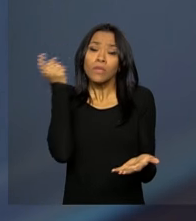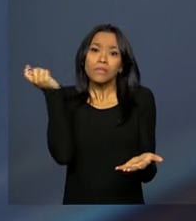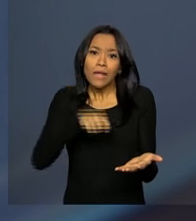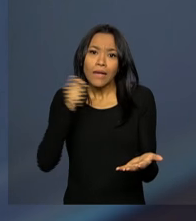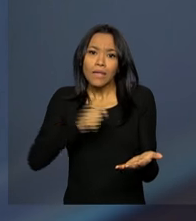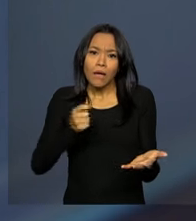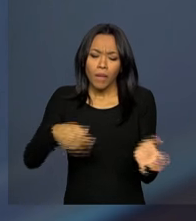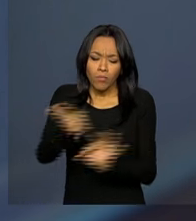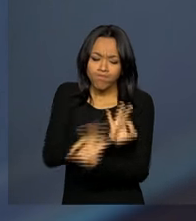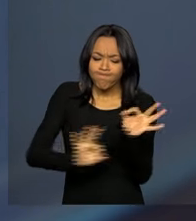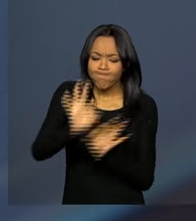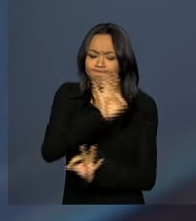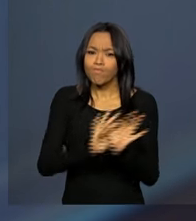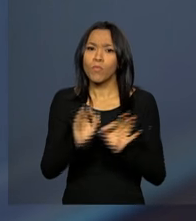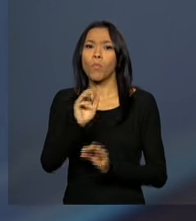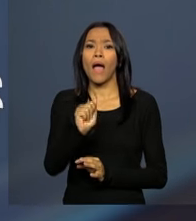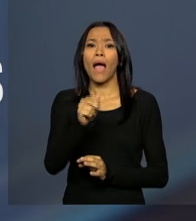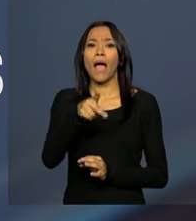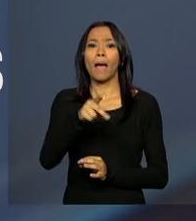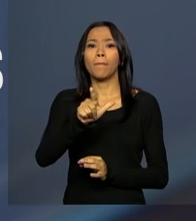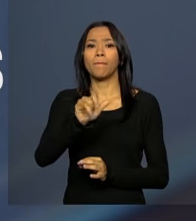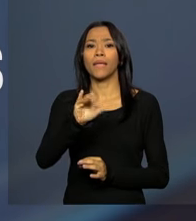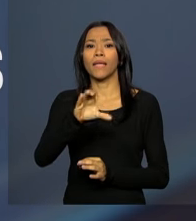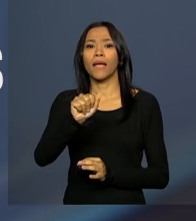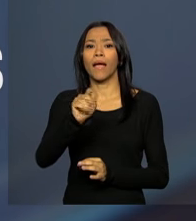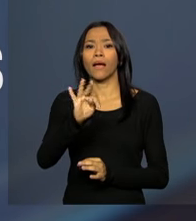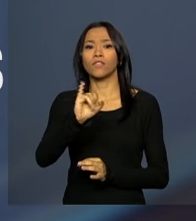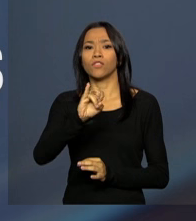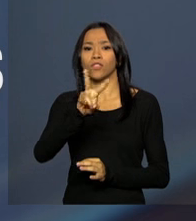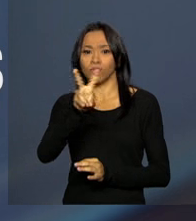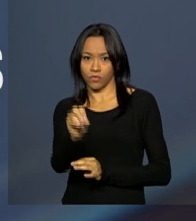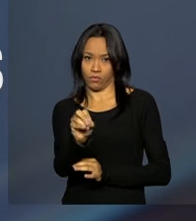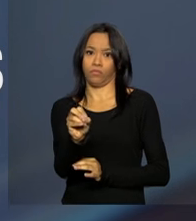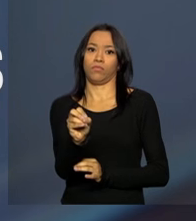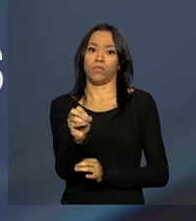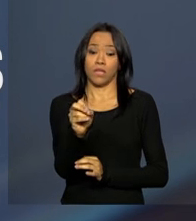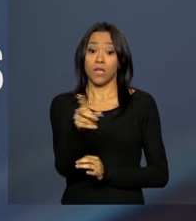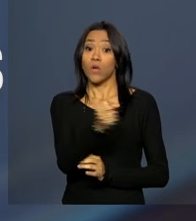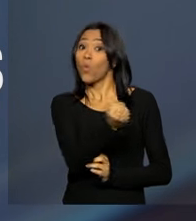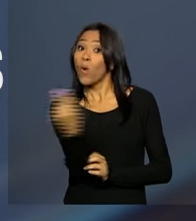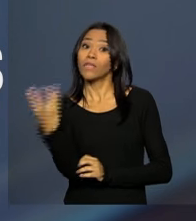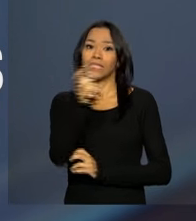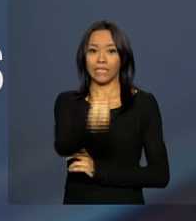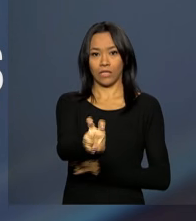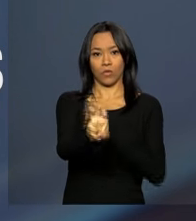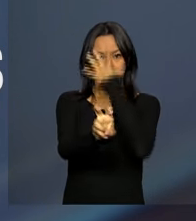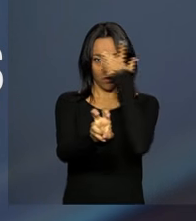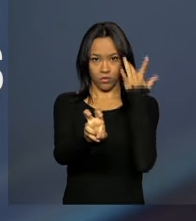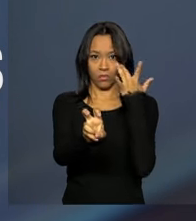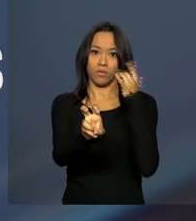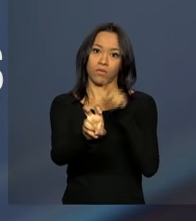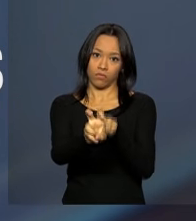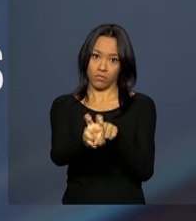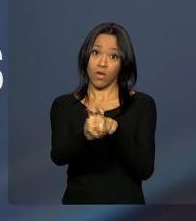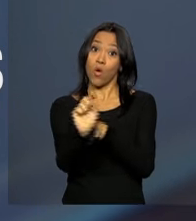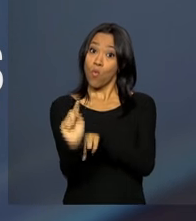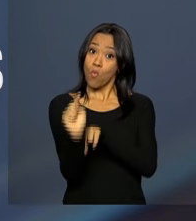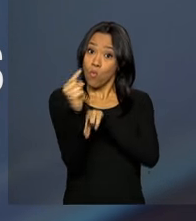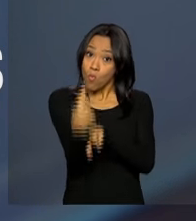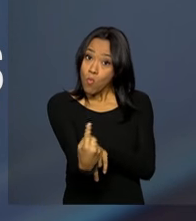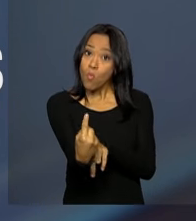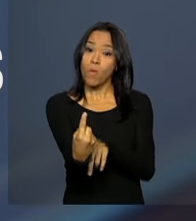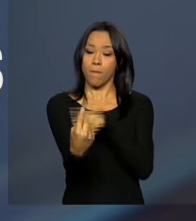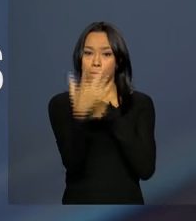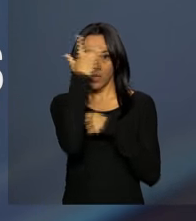desenvolver um aplicativo. As equipes devem ser formadas por até cinco pessoas, sendo que pelo menos um